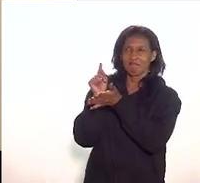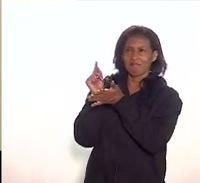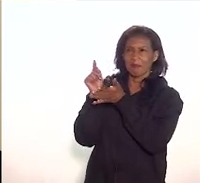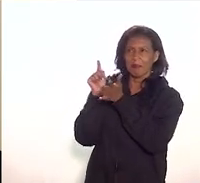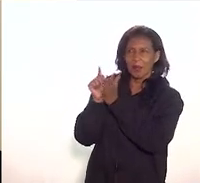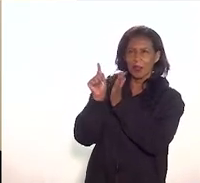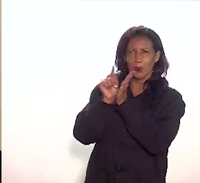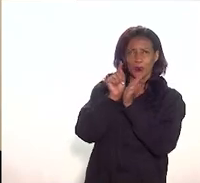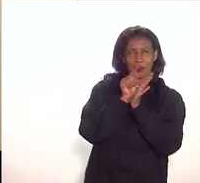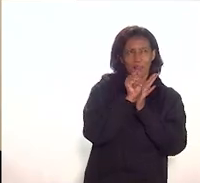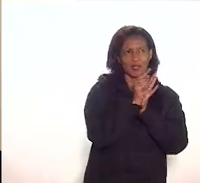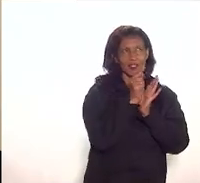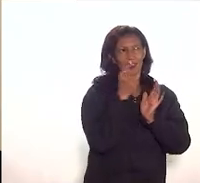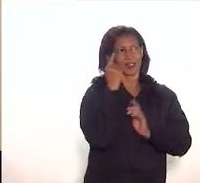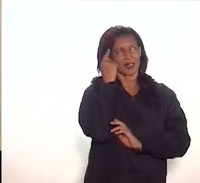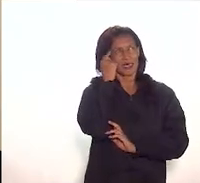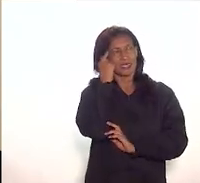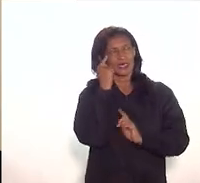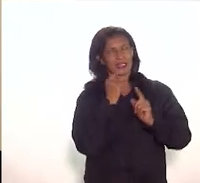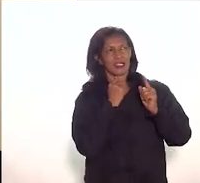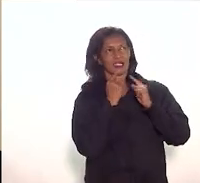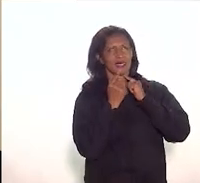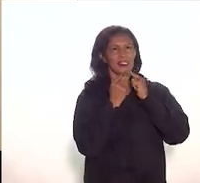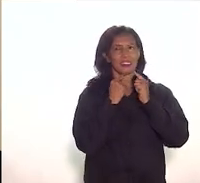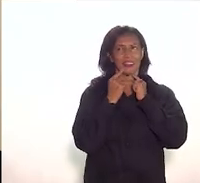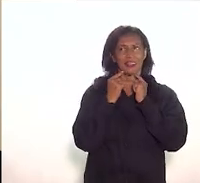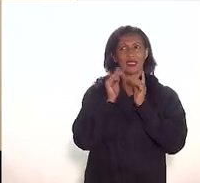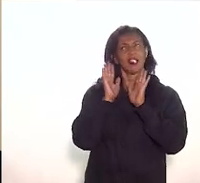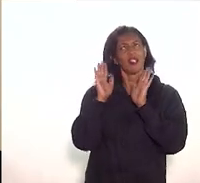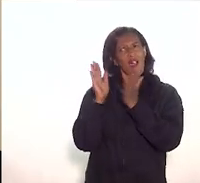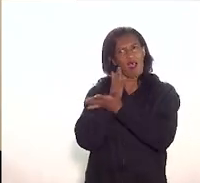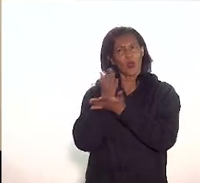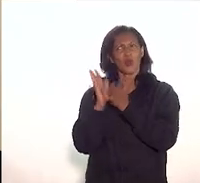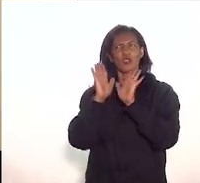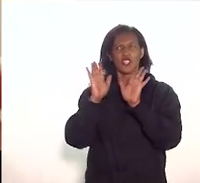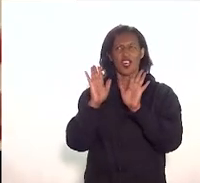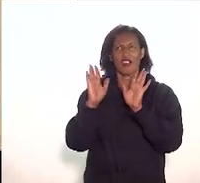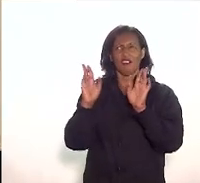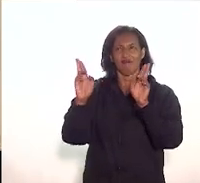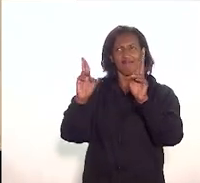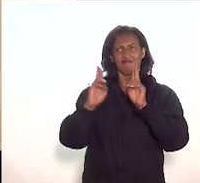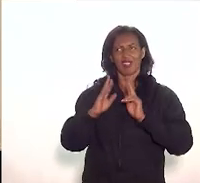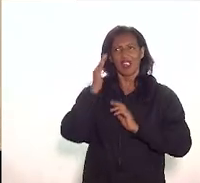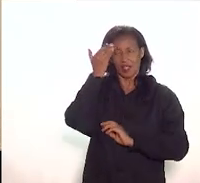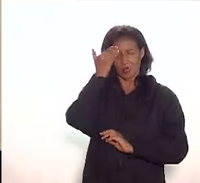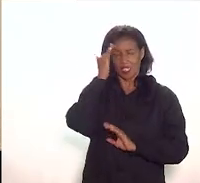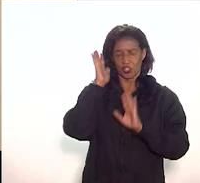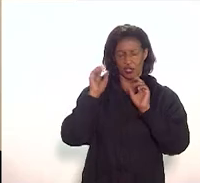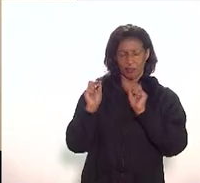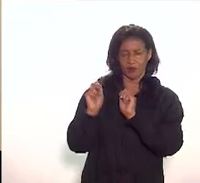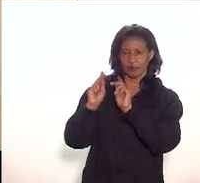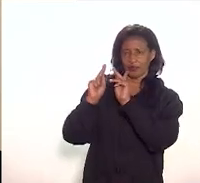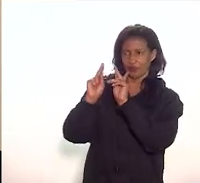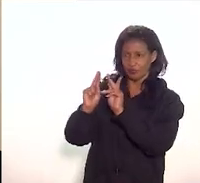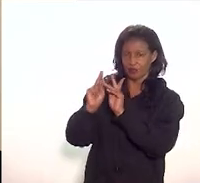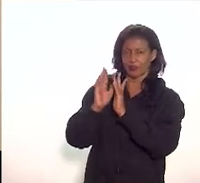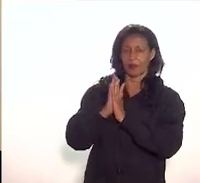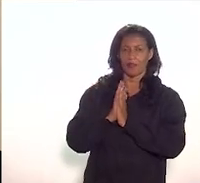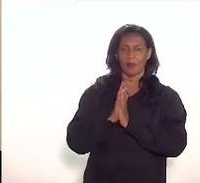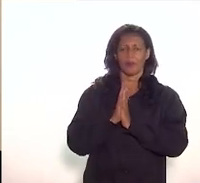questionando já foram até de certo modo respondidas representantes do INEPAC